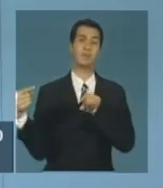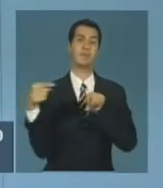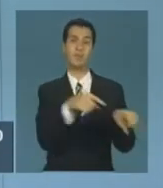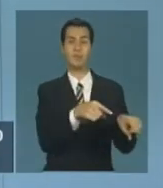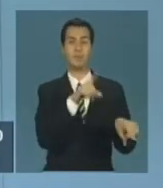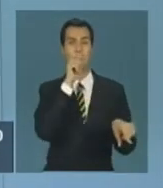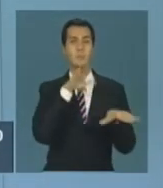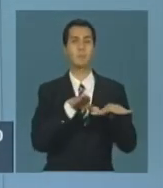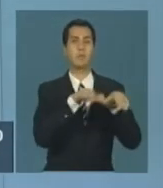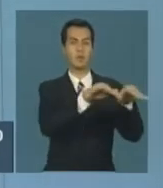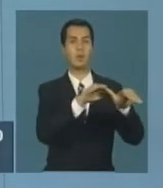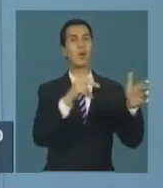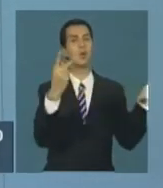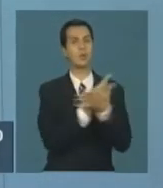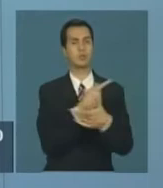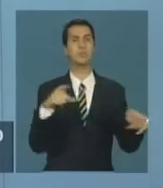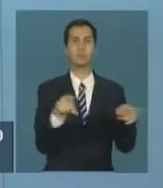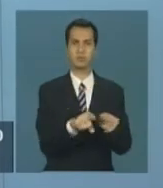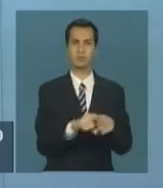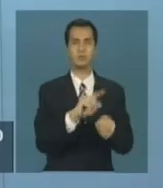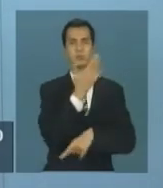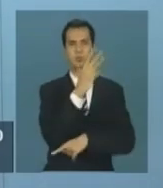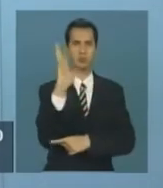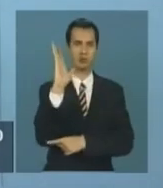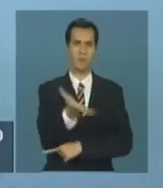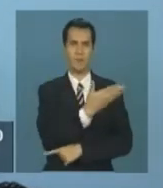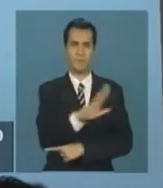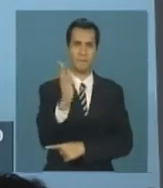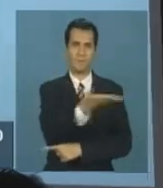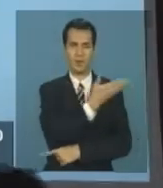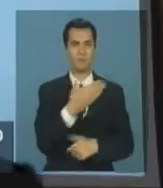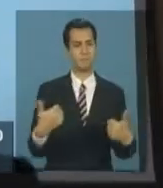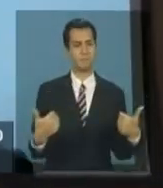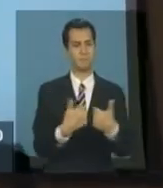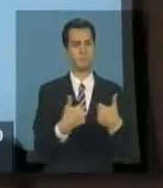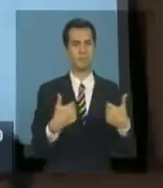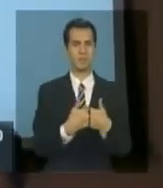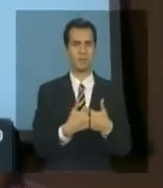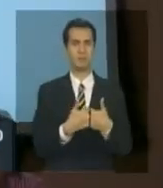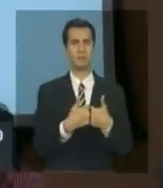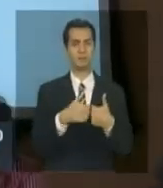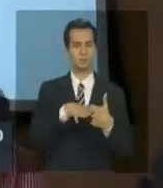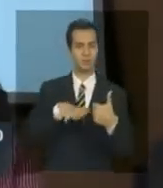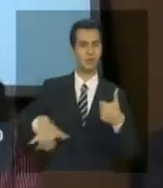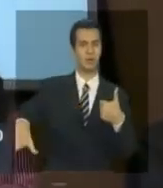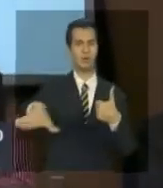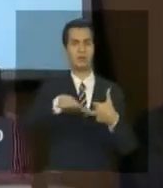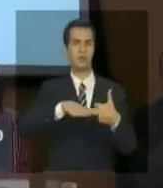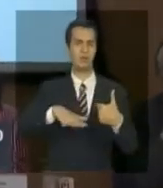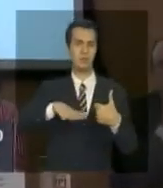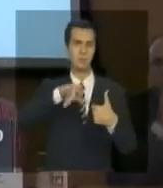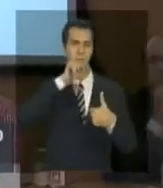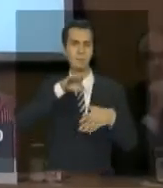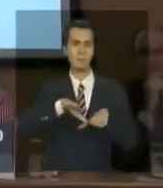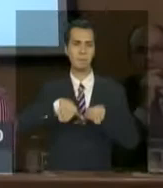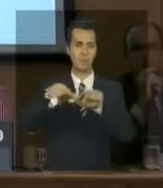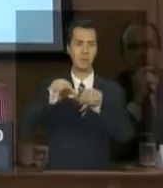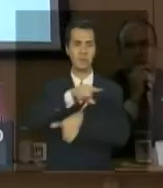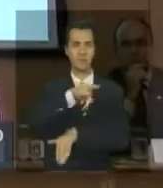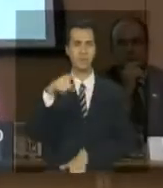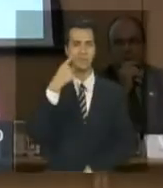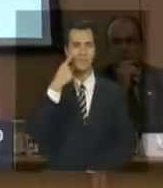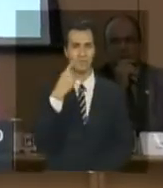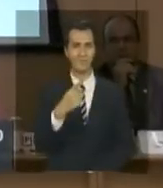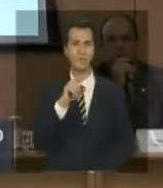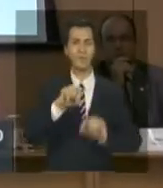causar desmatamento ao longo de toda a borda do pantanal e vocês podem ver que principalmente áreas no